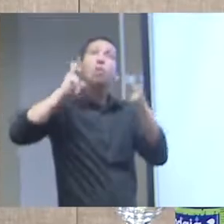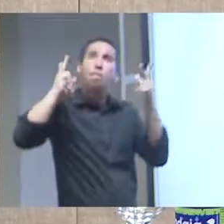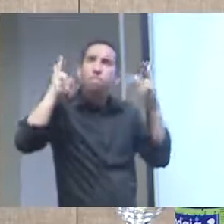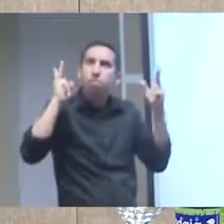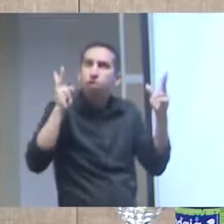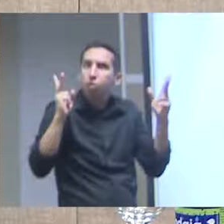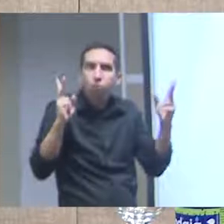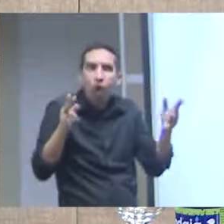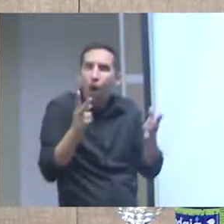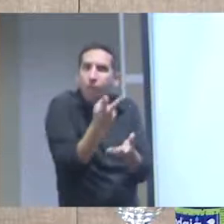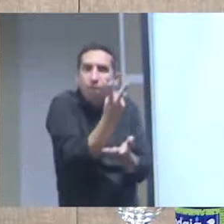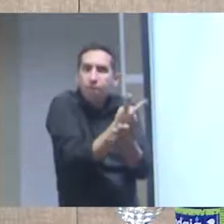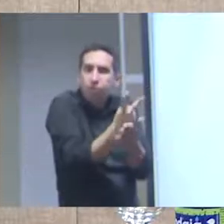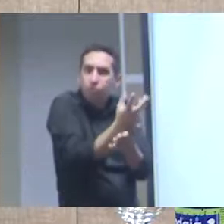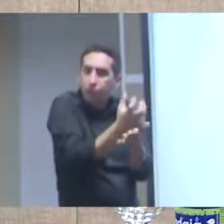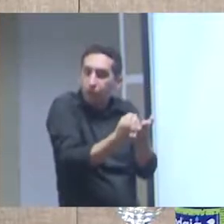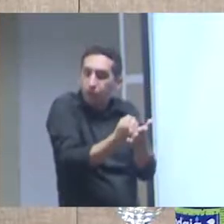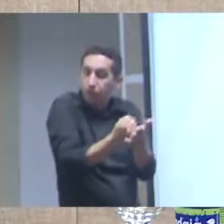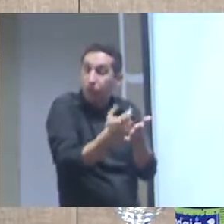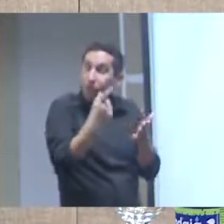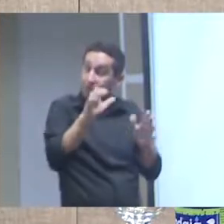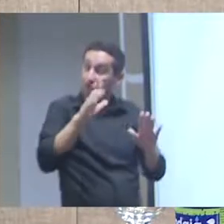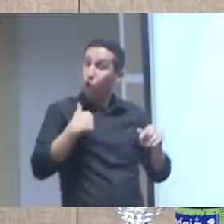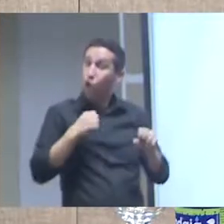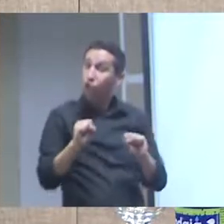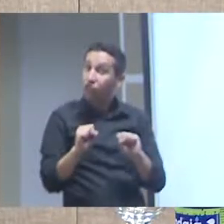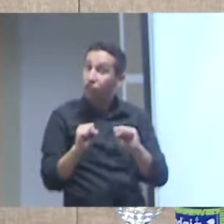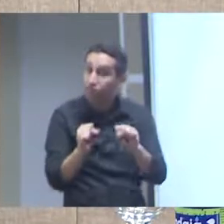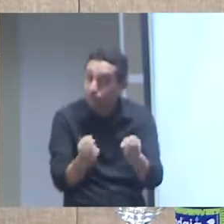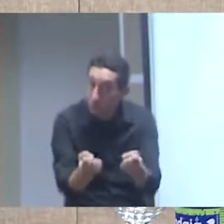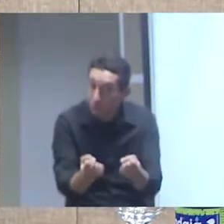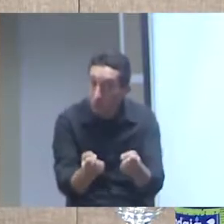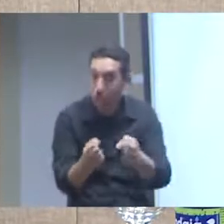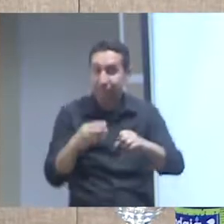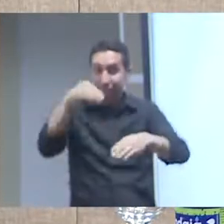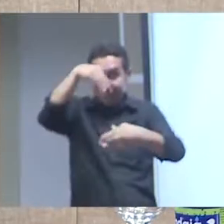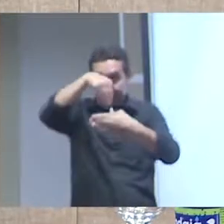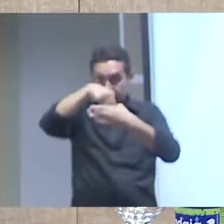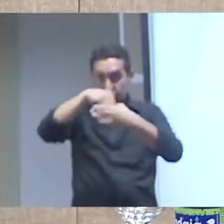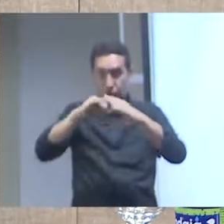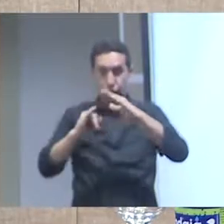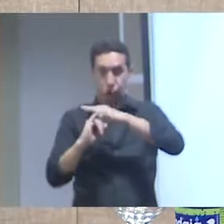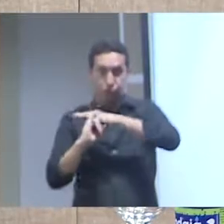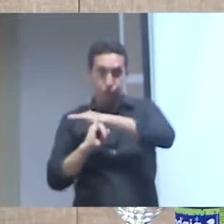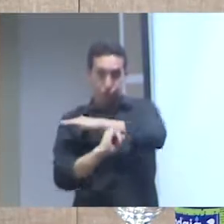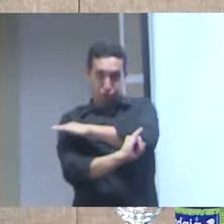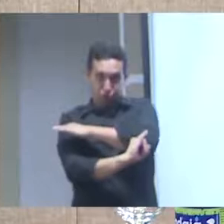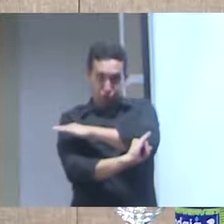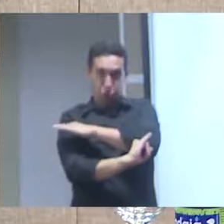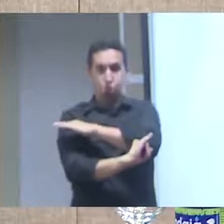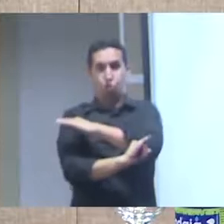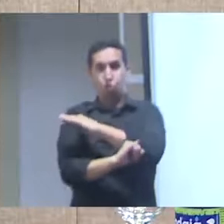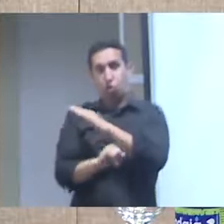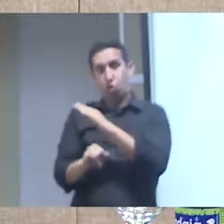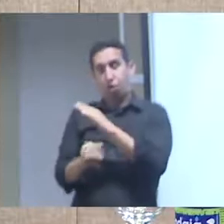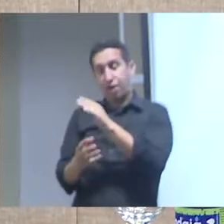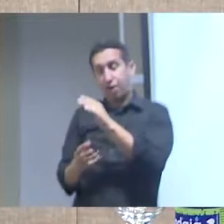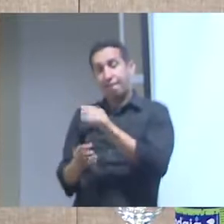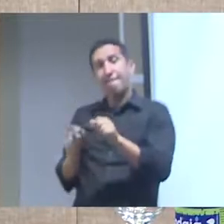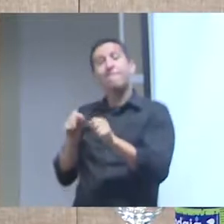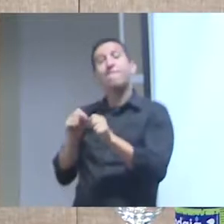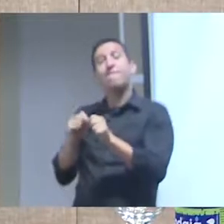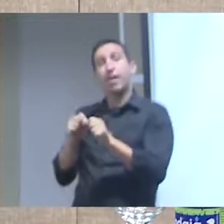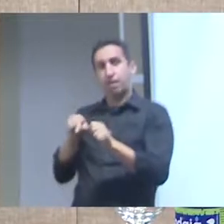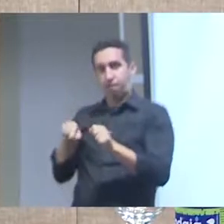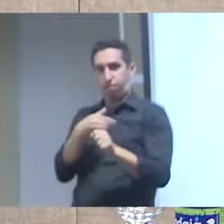infraestruturas promovidas pelo governo para a publicação de dados públicos que a visualização de dados seja uma